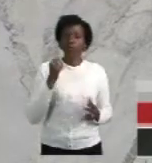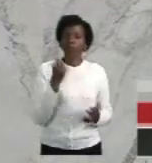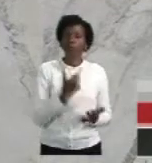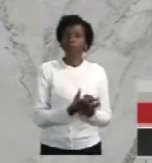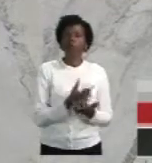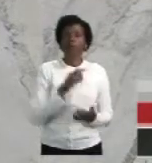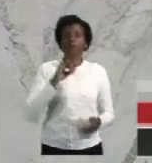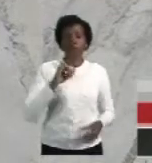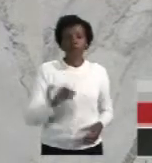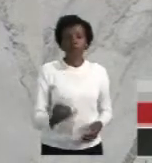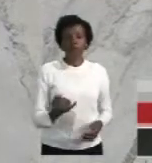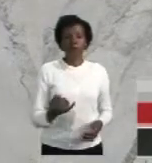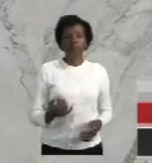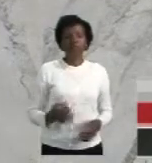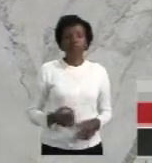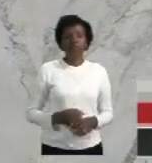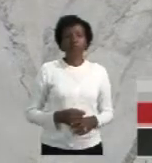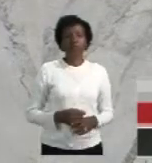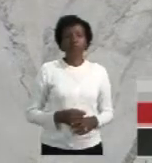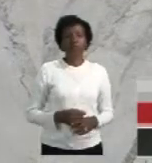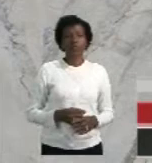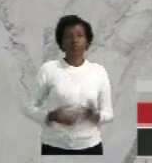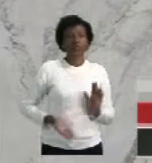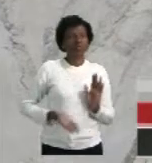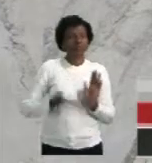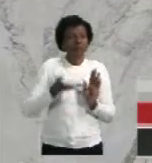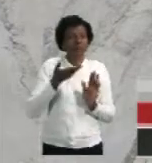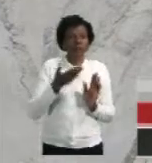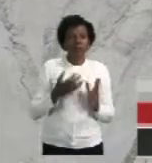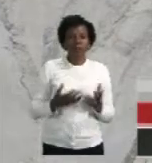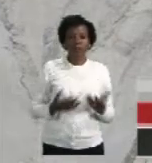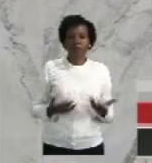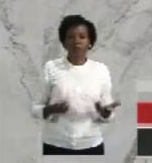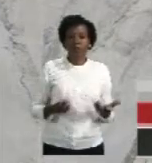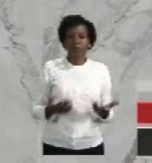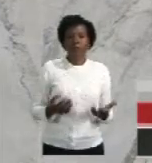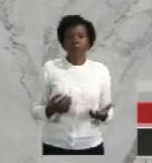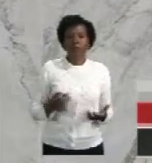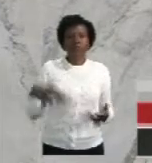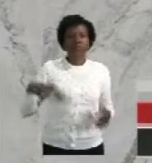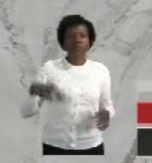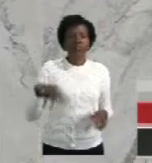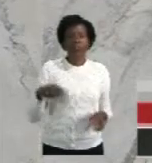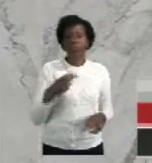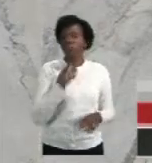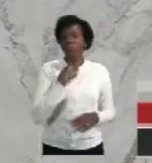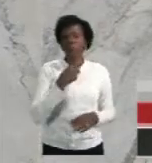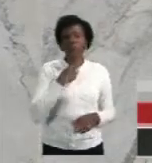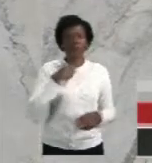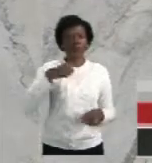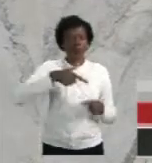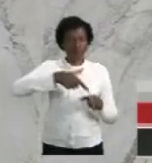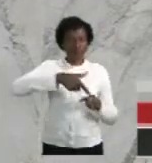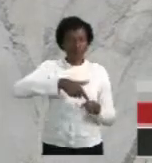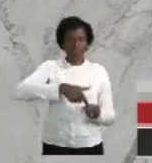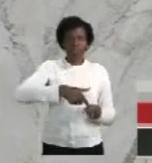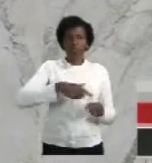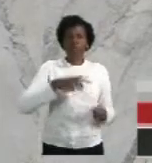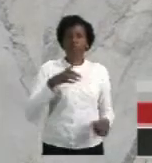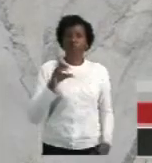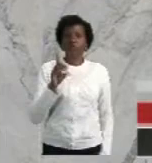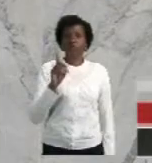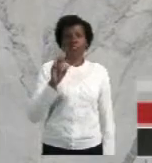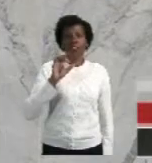imposto. Não basta esses impostos, para andar nós não podemos andar, olha o preço que está a gasolina, o diazinha, é absurdo.